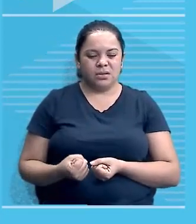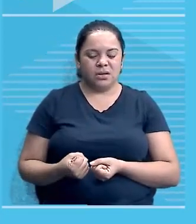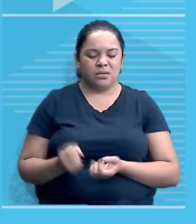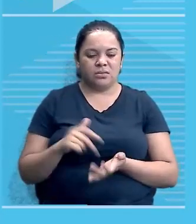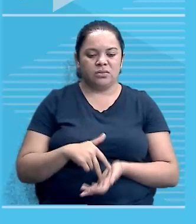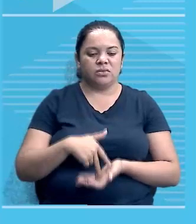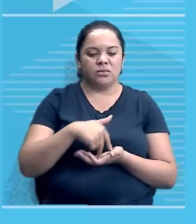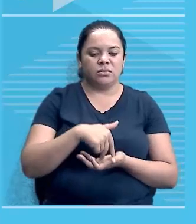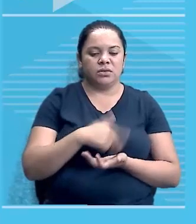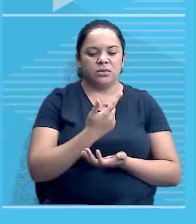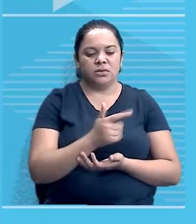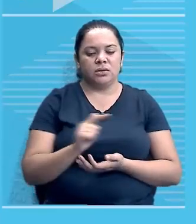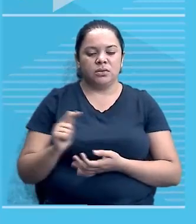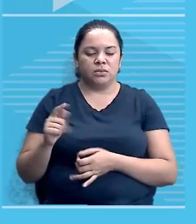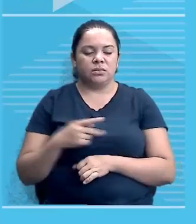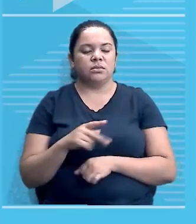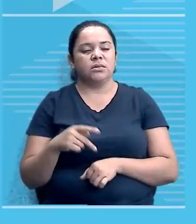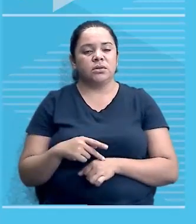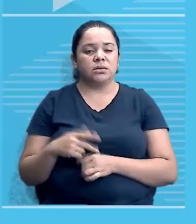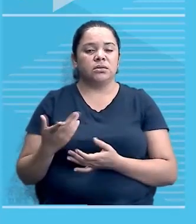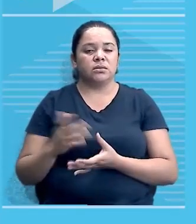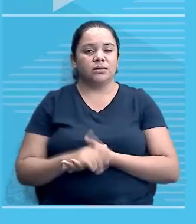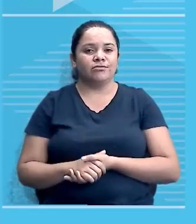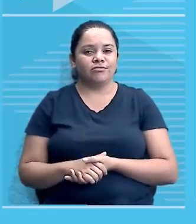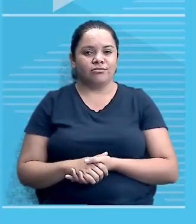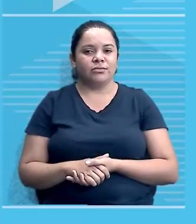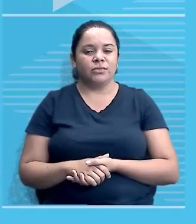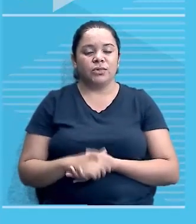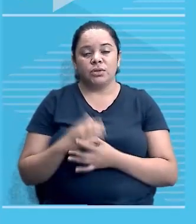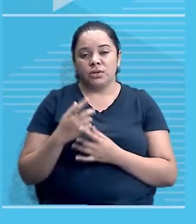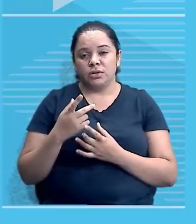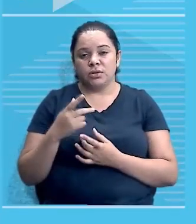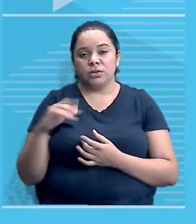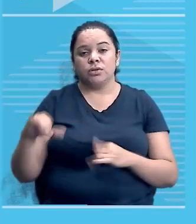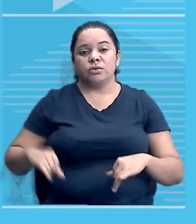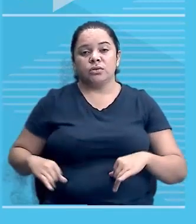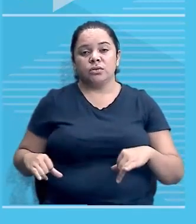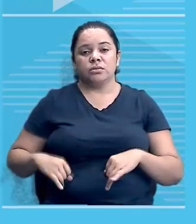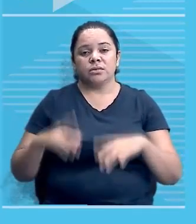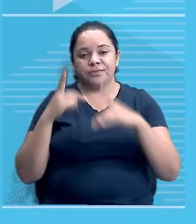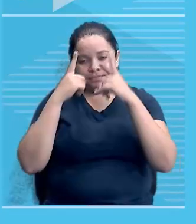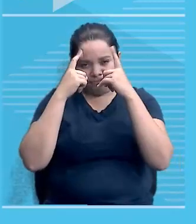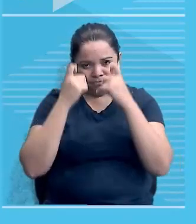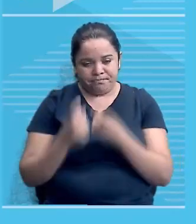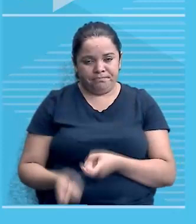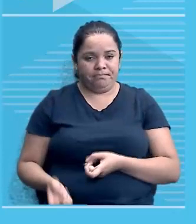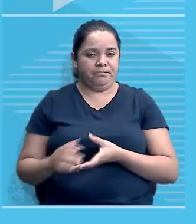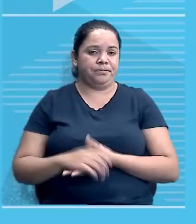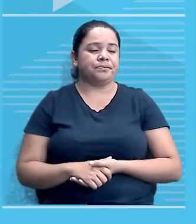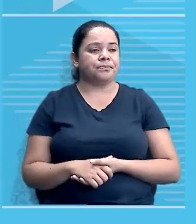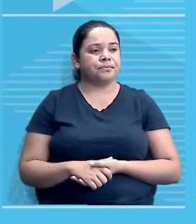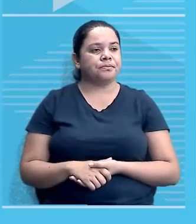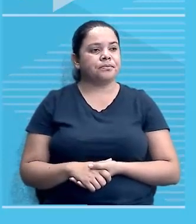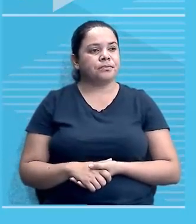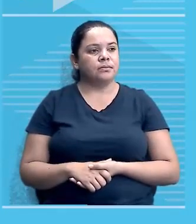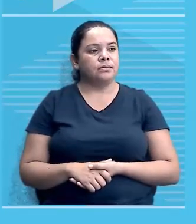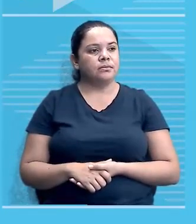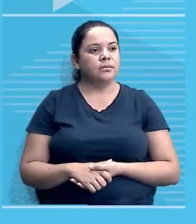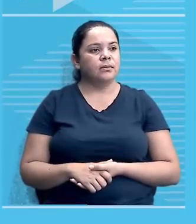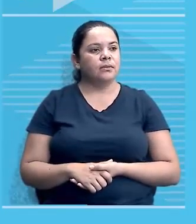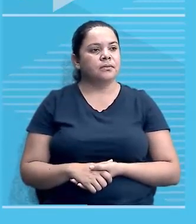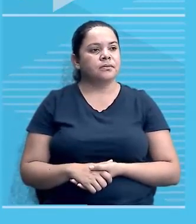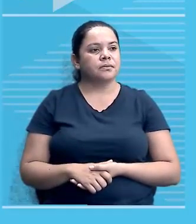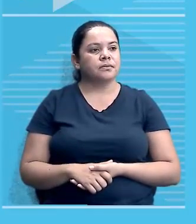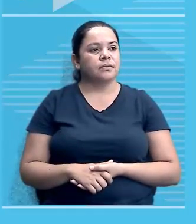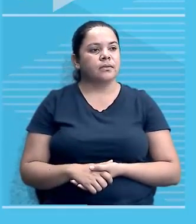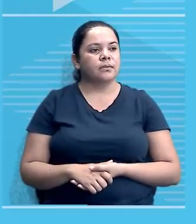bastante doloroso. Bom, vamos então para a alternativa D. Isso aqui está correto, deixa quieto. A partilha da